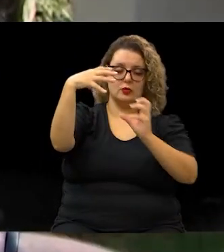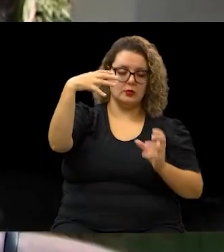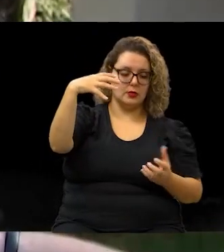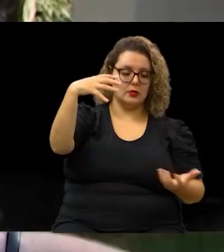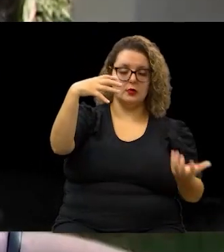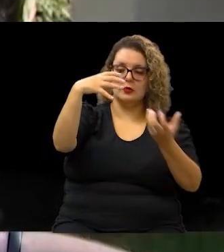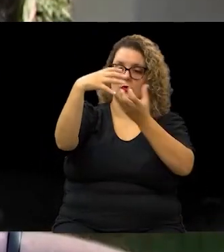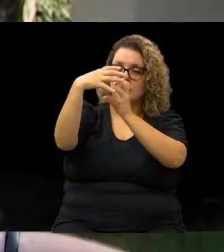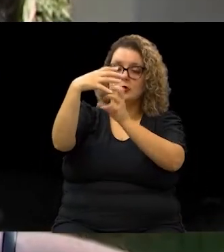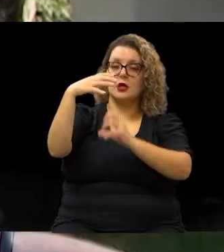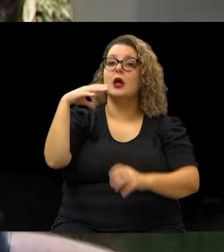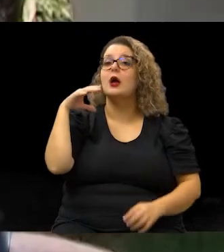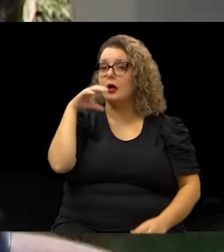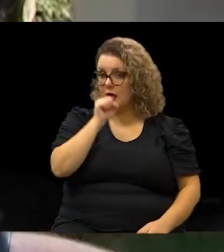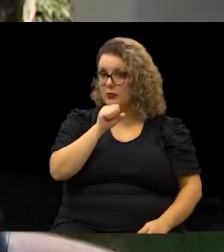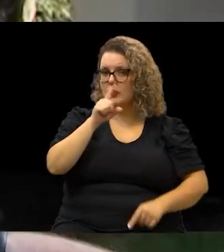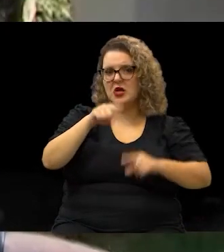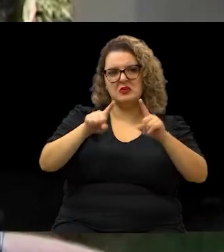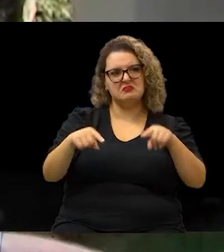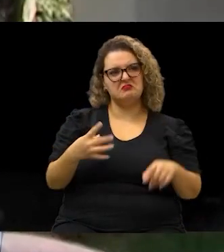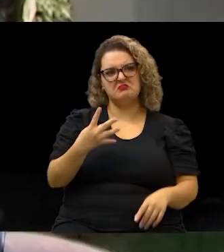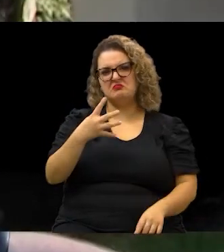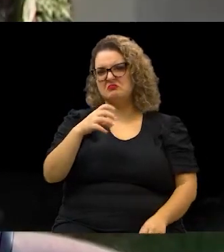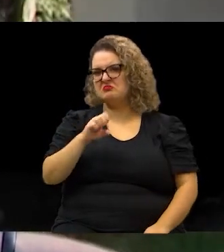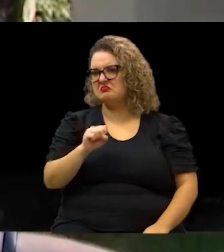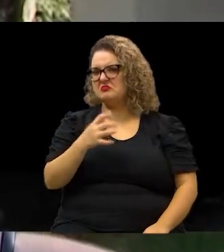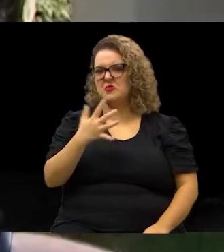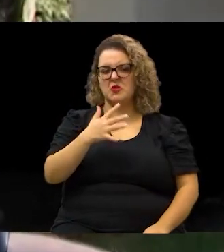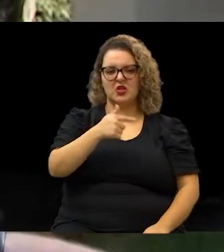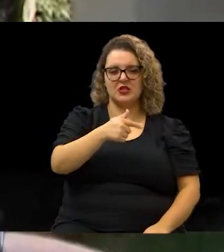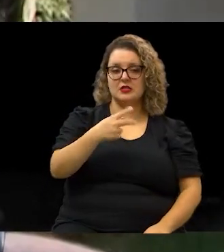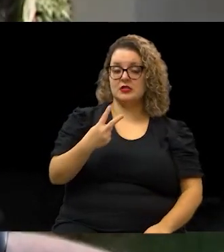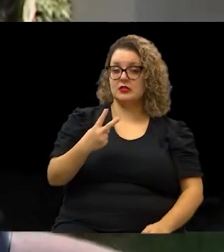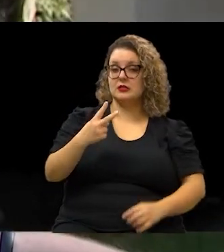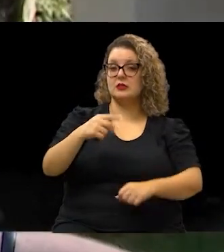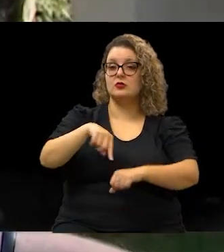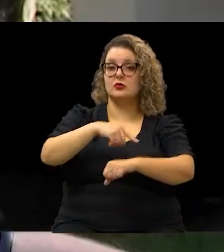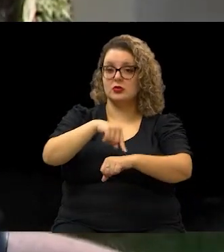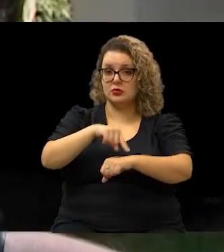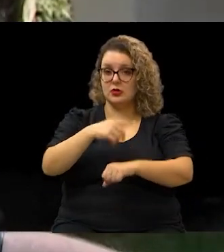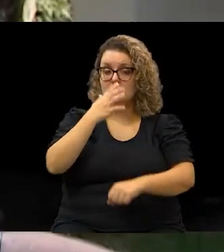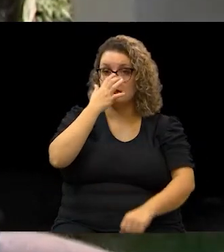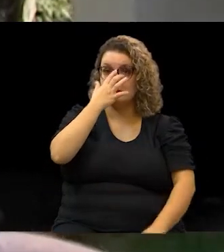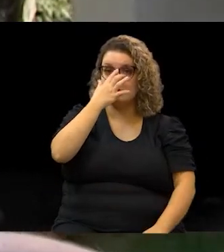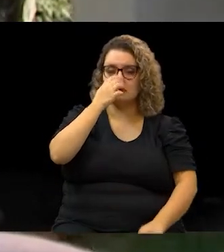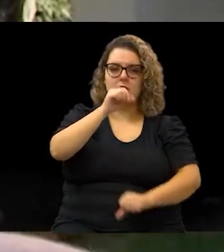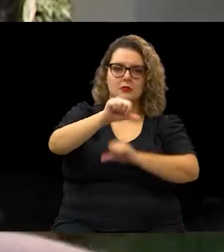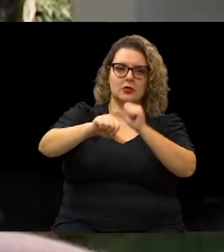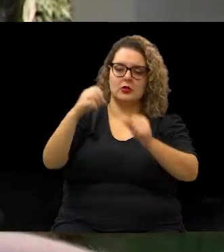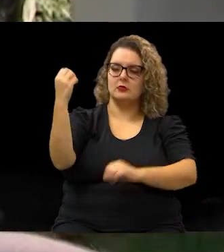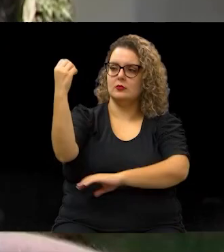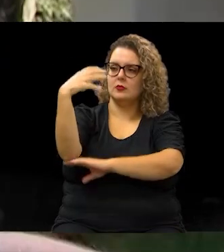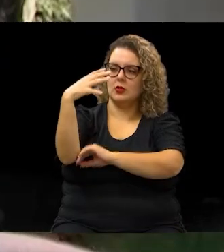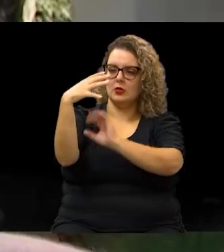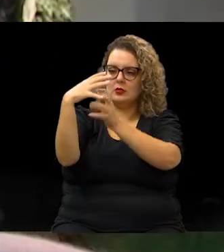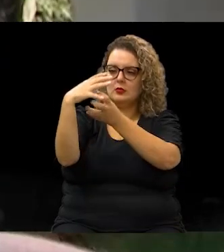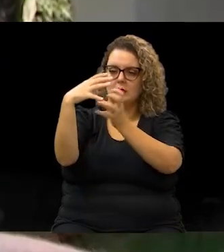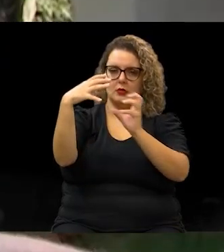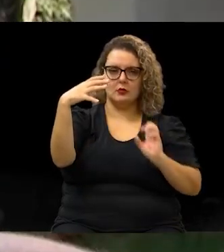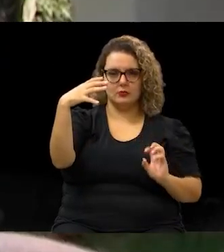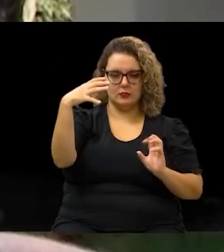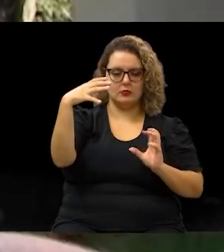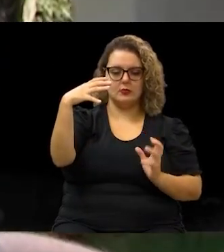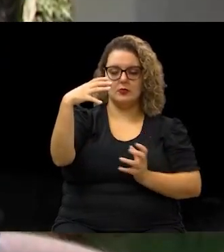rápidos. Varia aí de 48 a 72 horas para a troca de lâmpadas queimadas, por